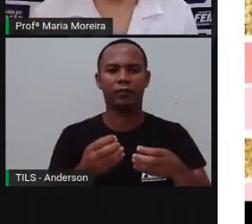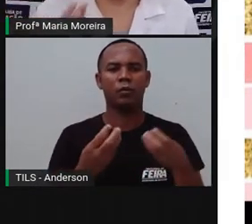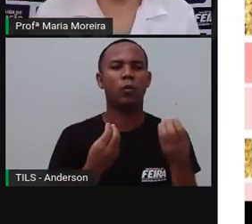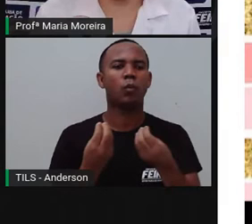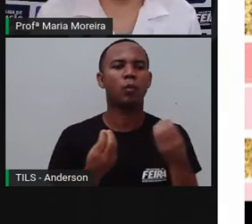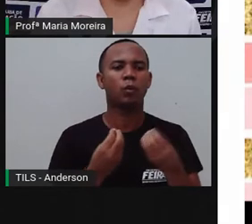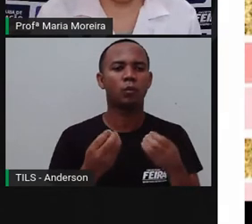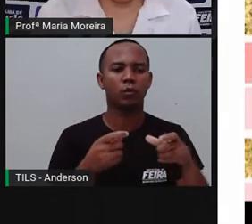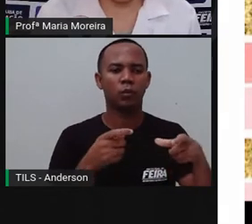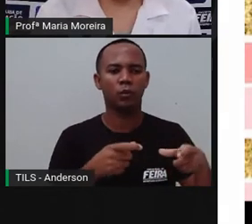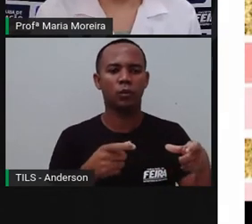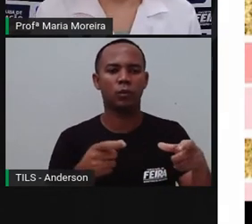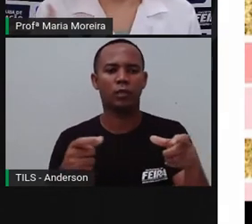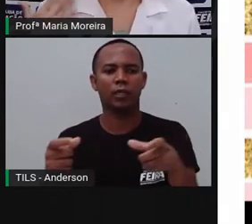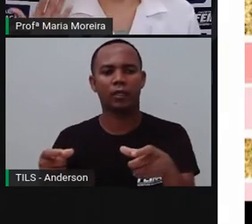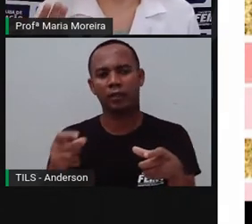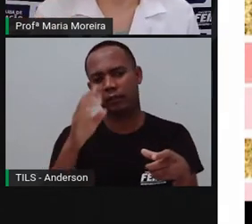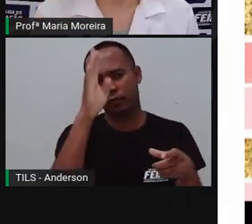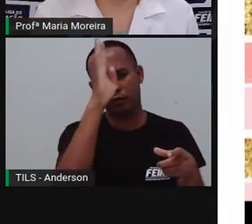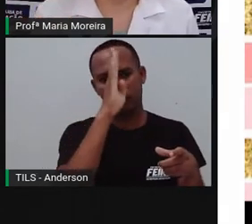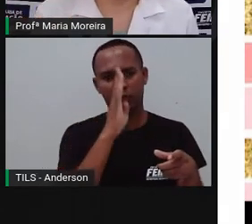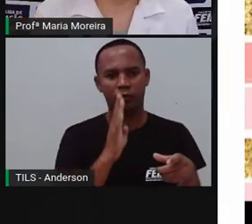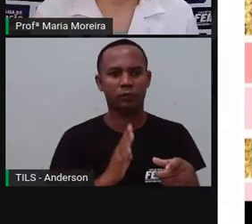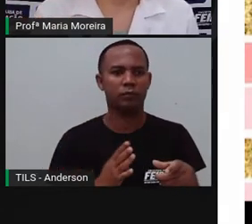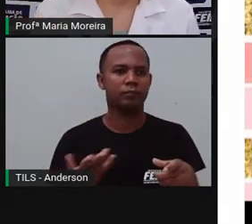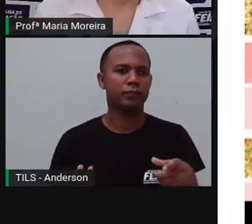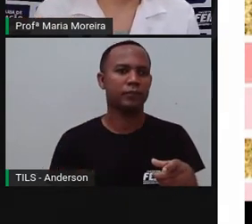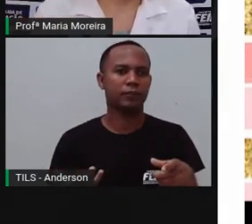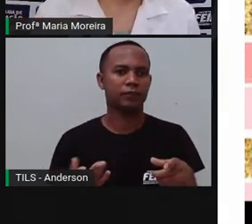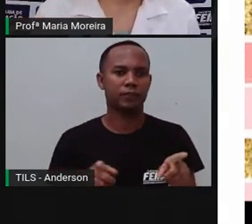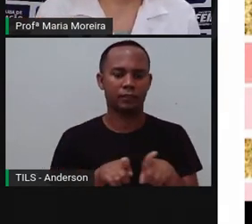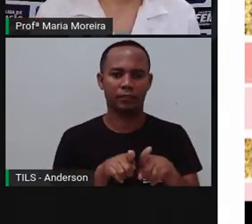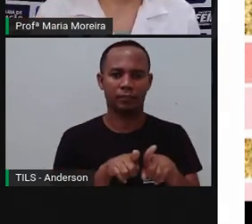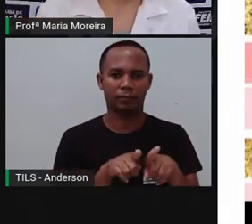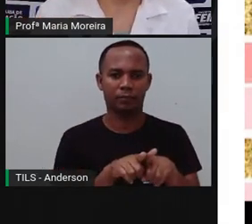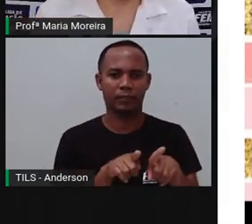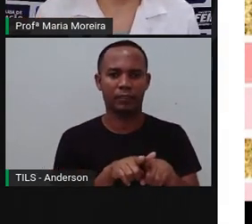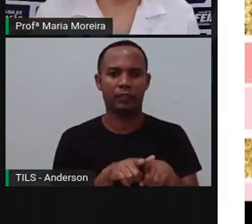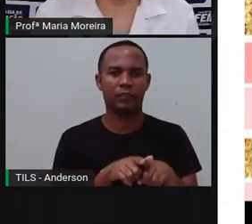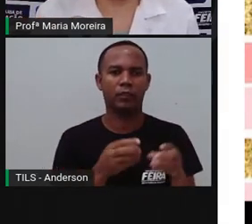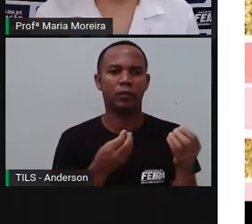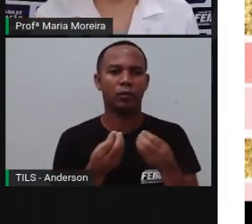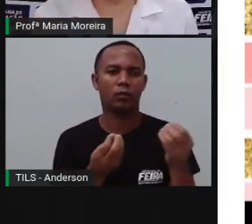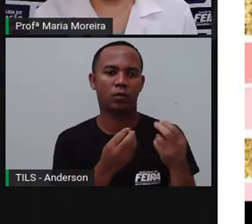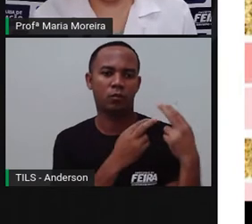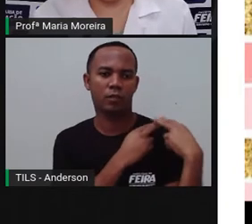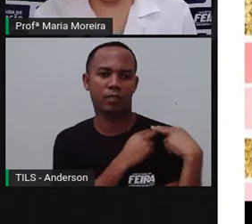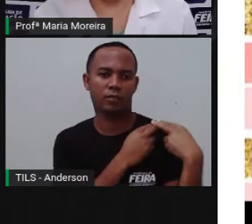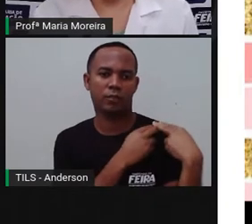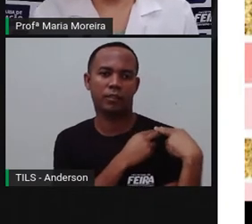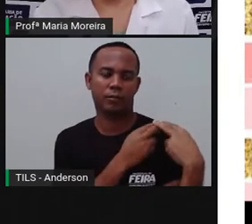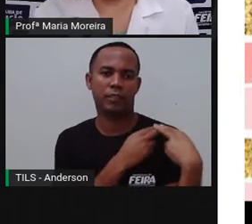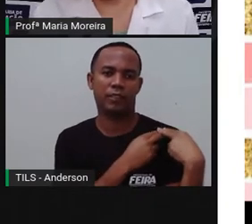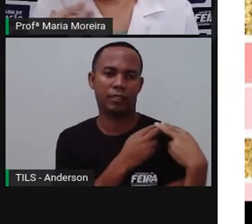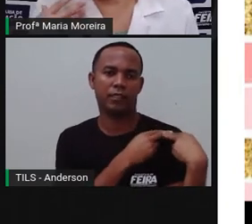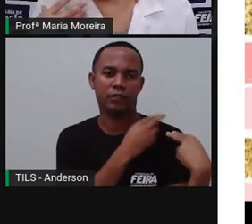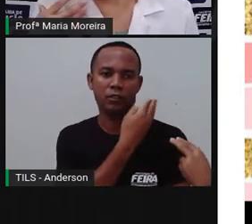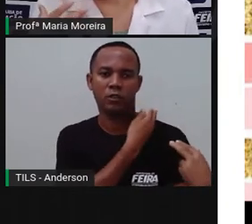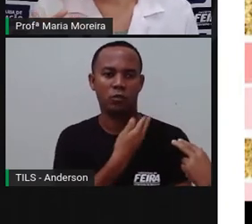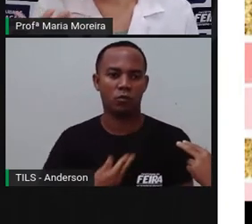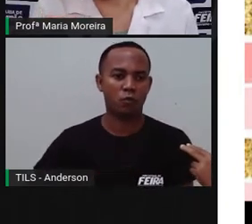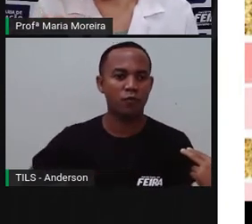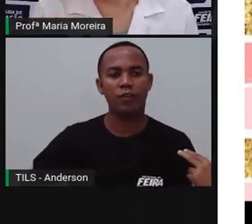públicos, né, dentro da cidade, esses espaços privados, e da responsabilidade do prefeito, né, o que